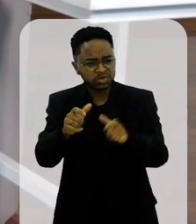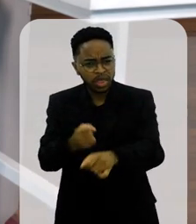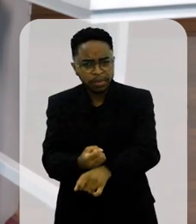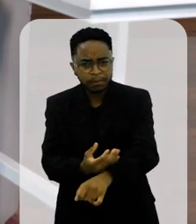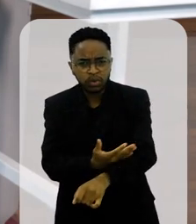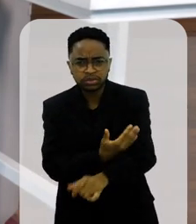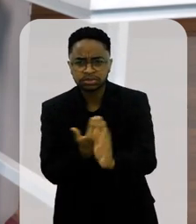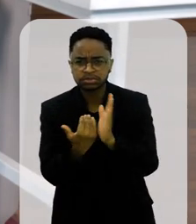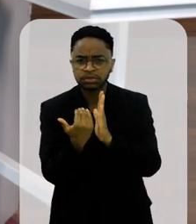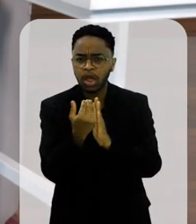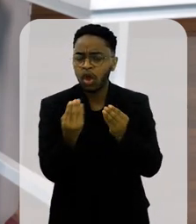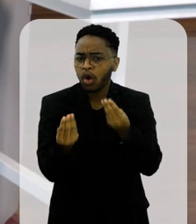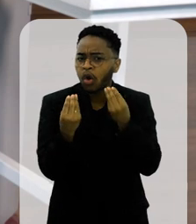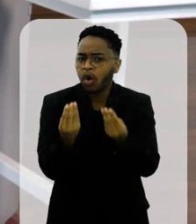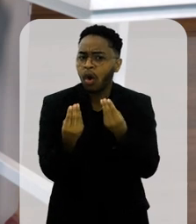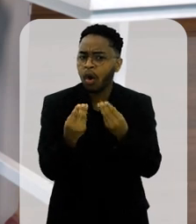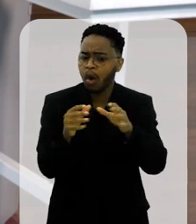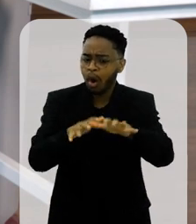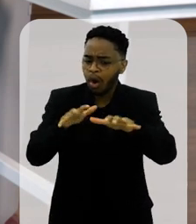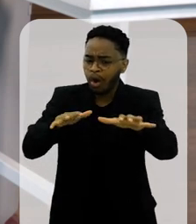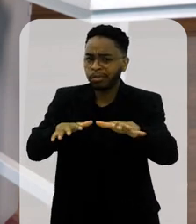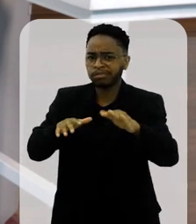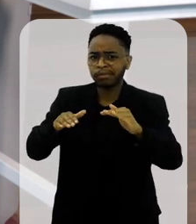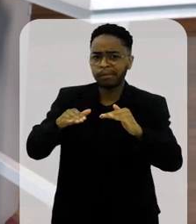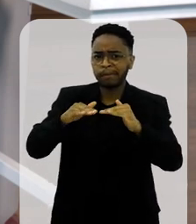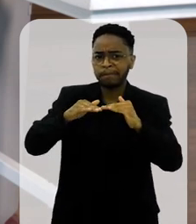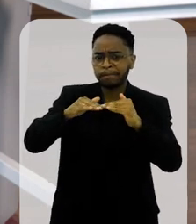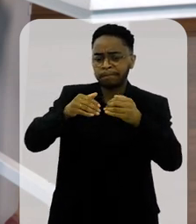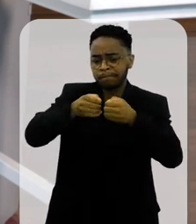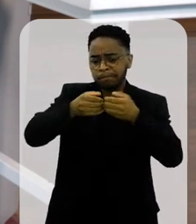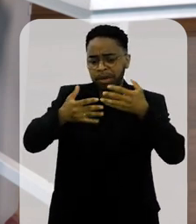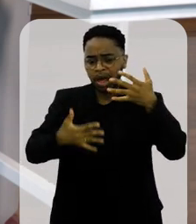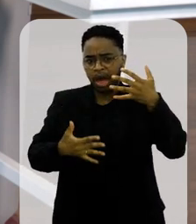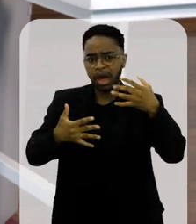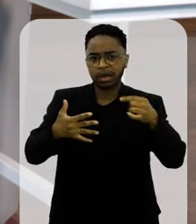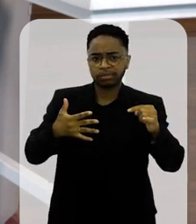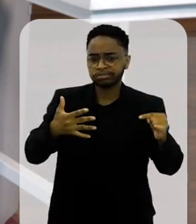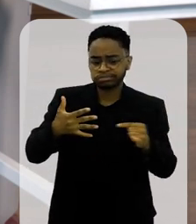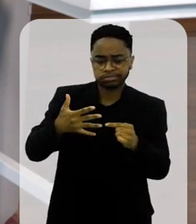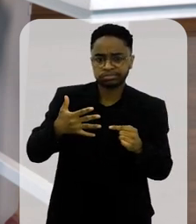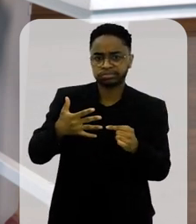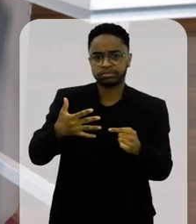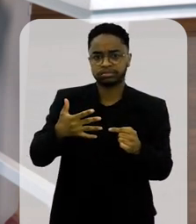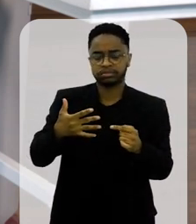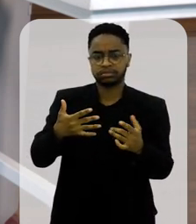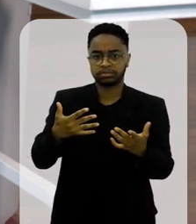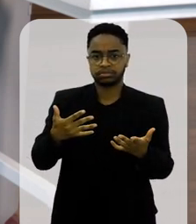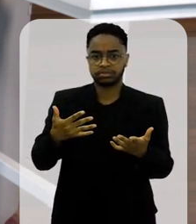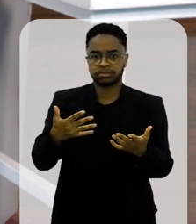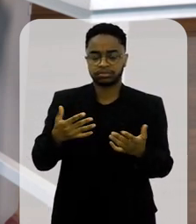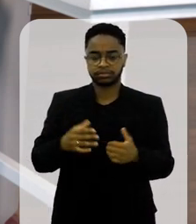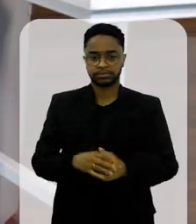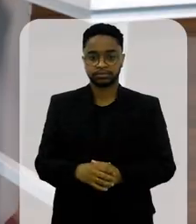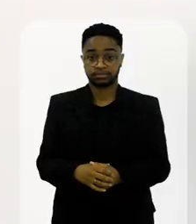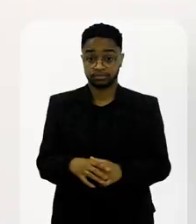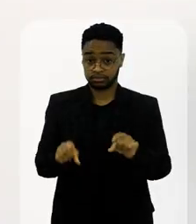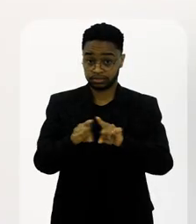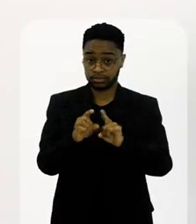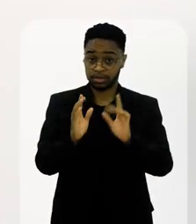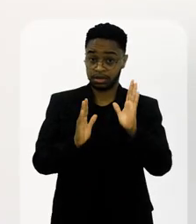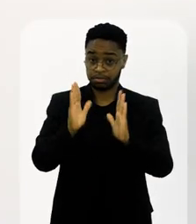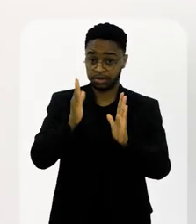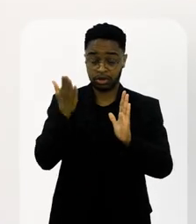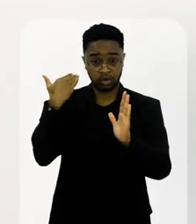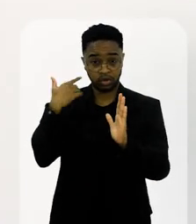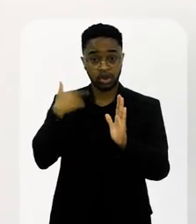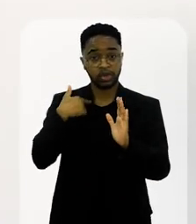emocionada na Avenida. Como é que esse desfile pode ficar mais perto da parte de baixo do que da parte de cima? E naquela